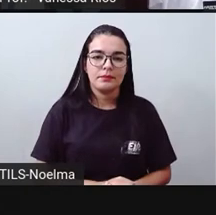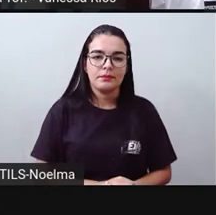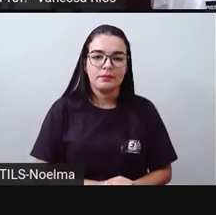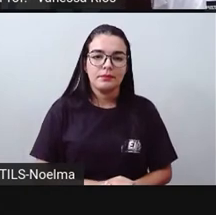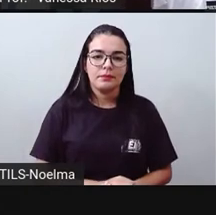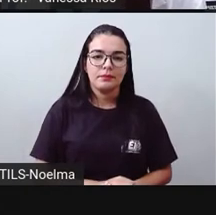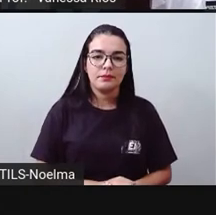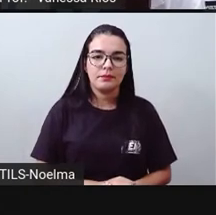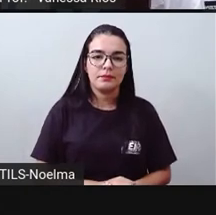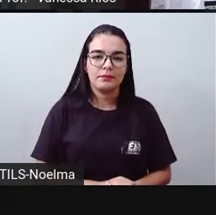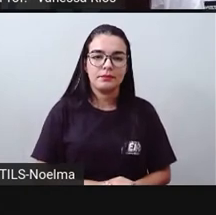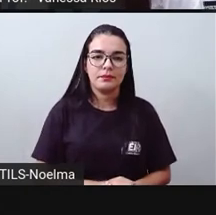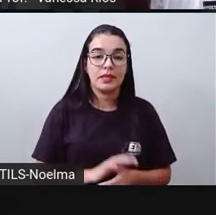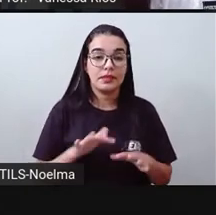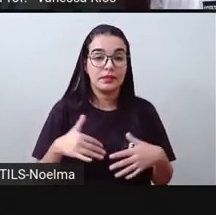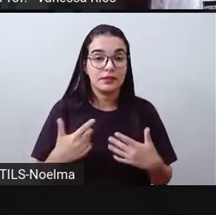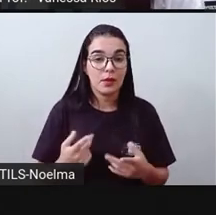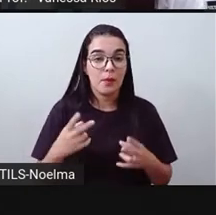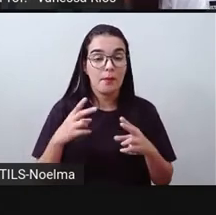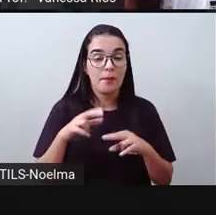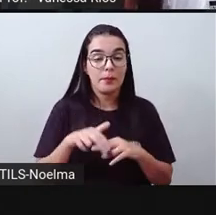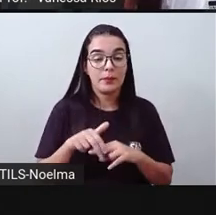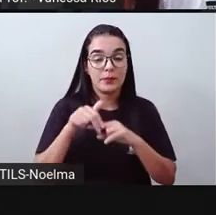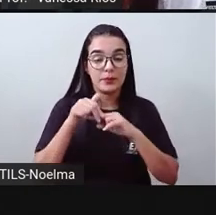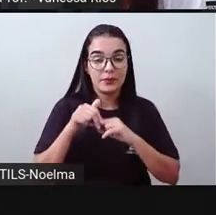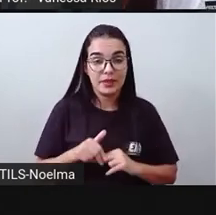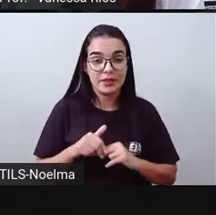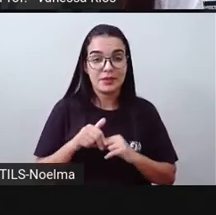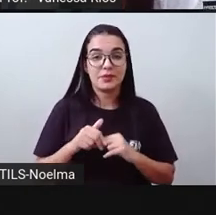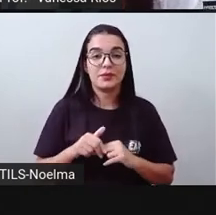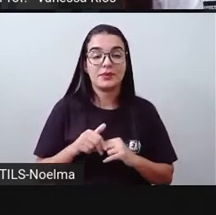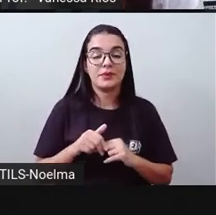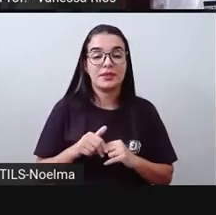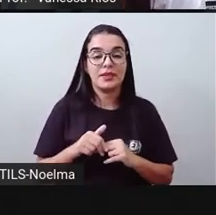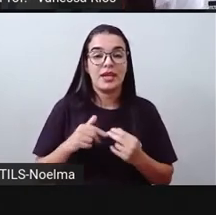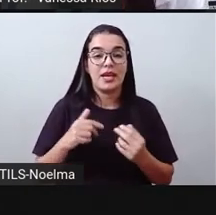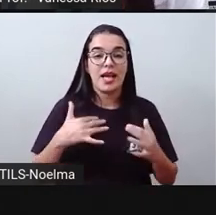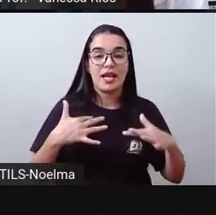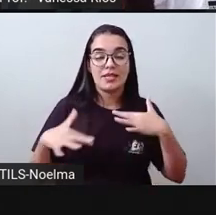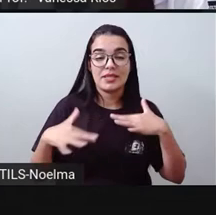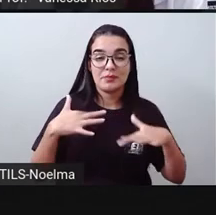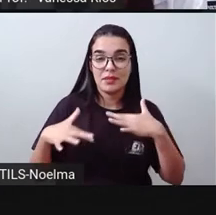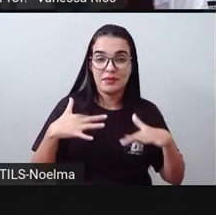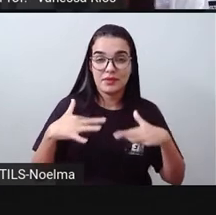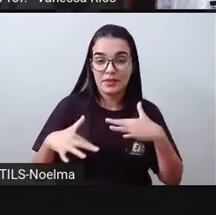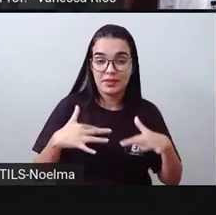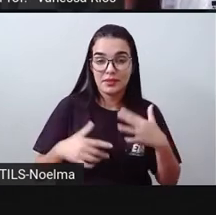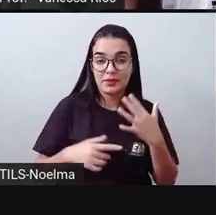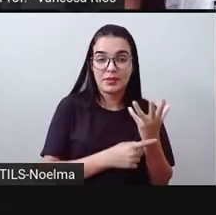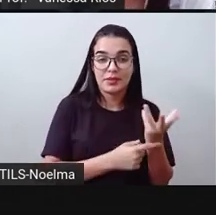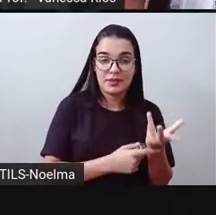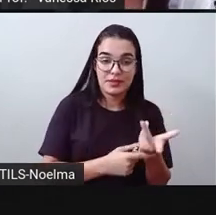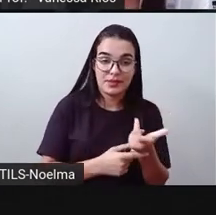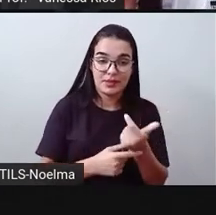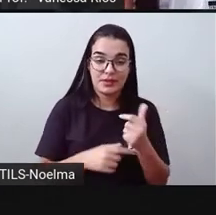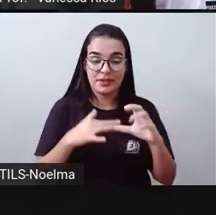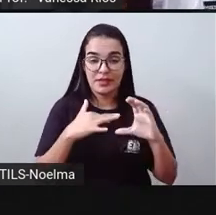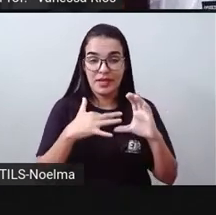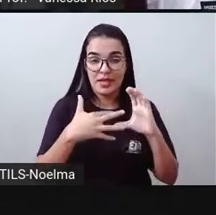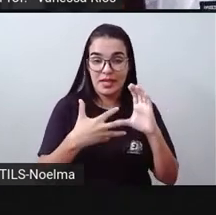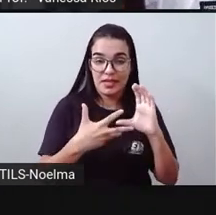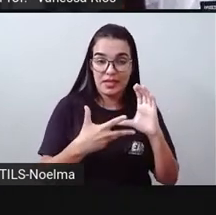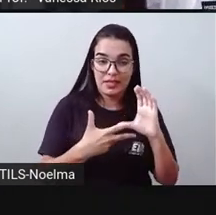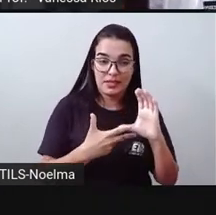caráter de expressão intrínseco, ou seja, de expressão única, né? Que é a cultura, porque pertence aí a